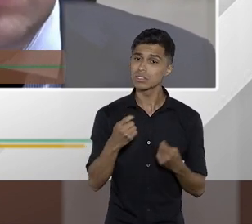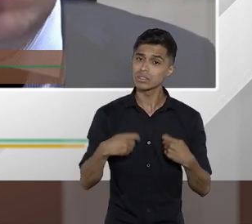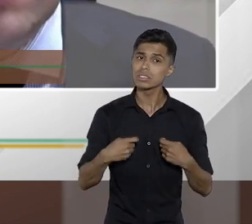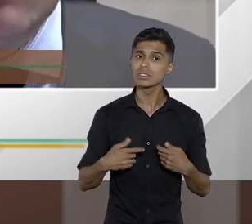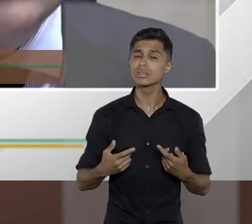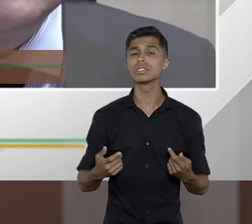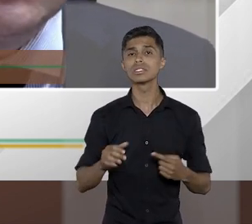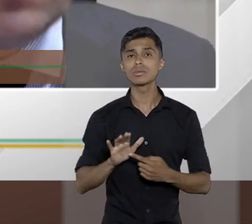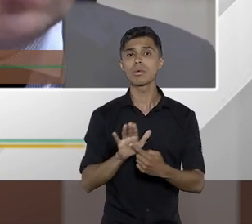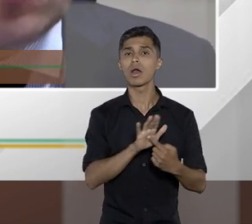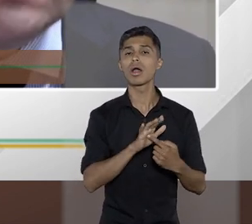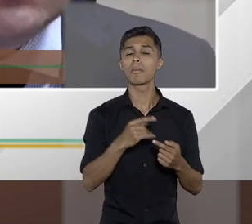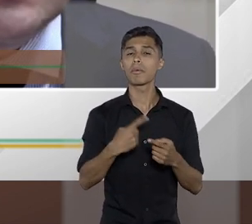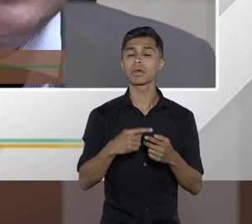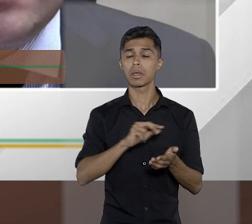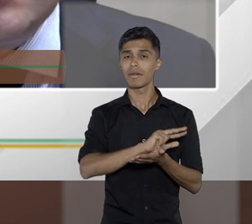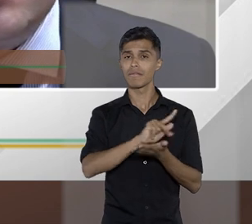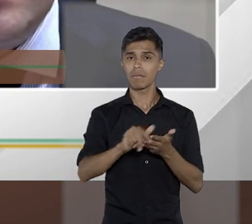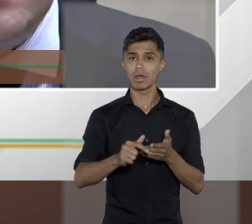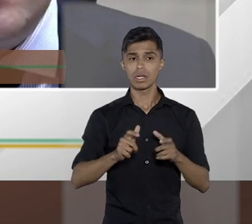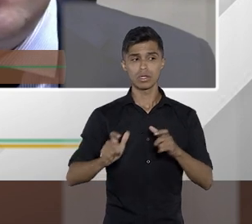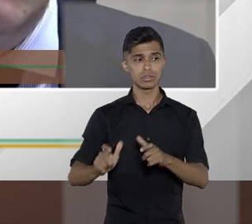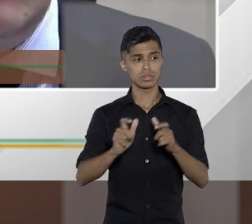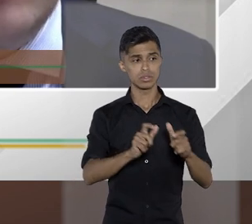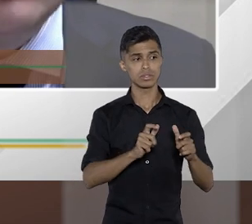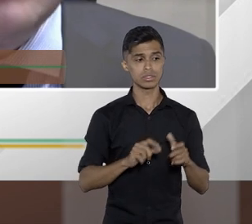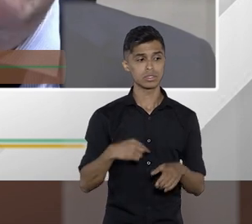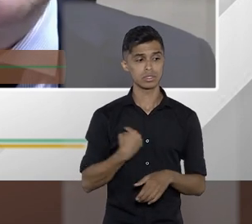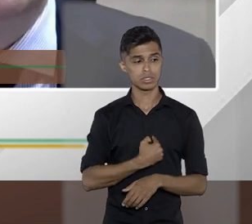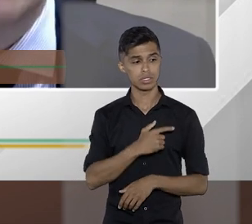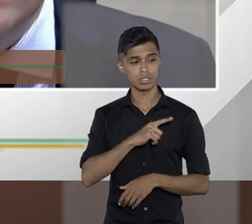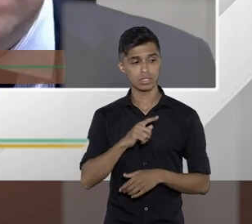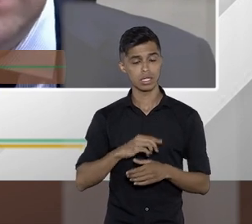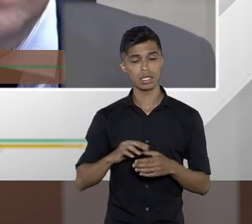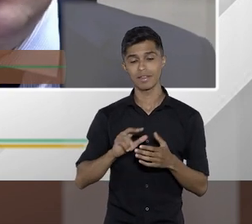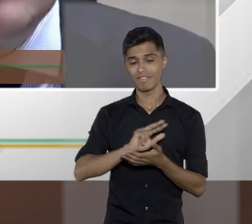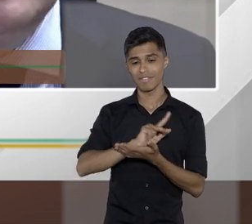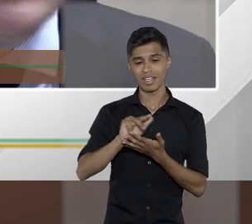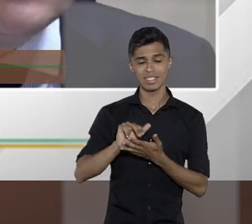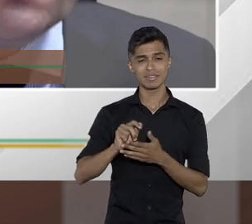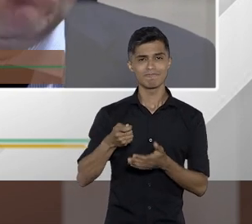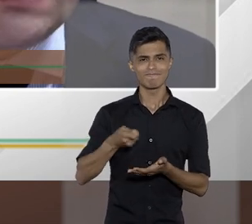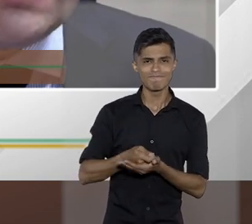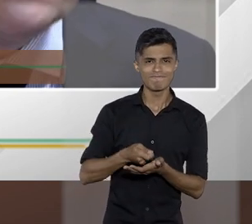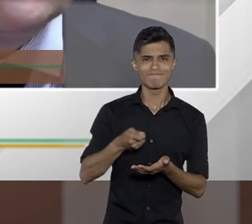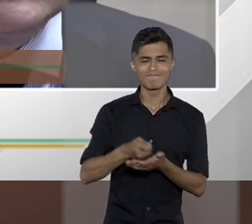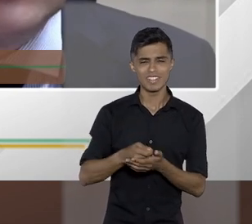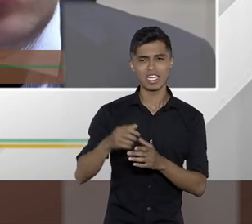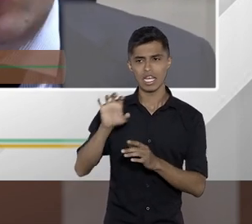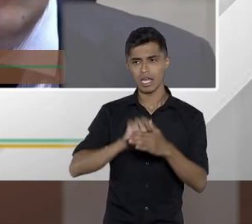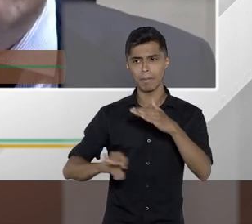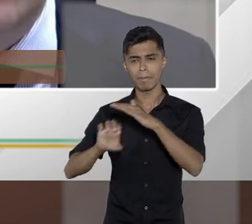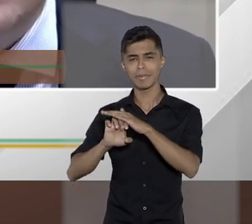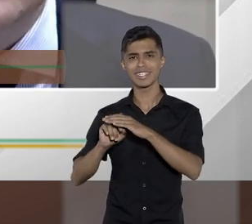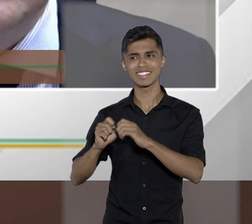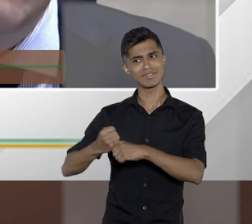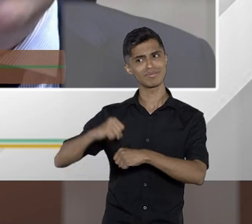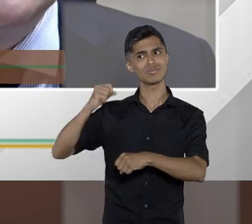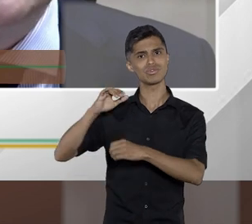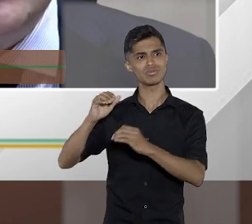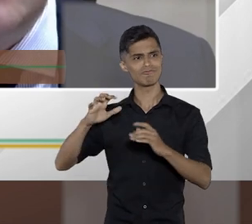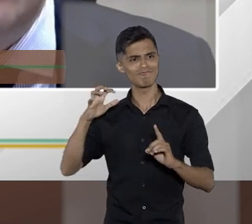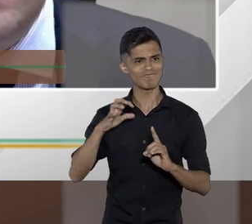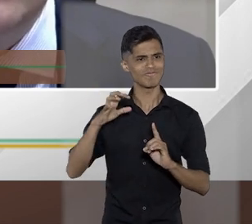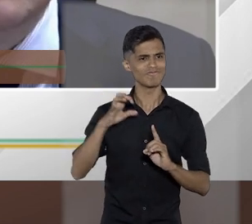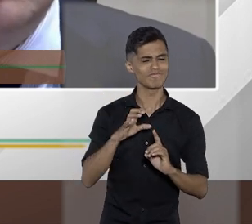público, porque muitas situações a gente tem envolvendo pressões de grandes empresas ou empresas